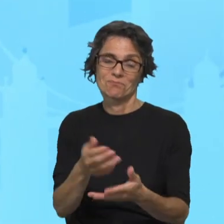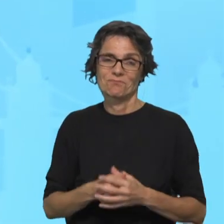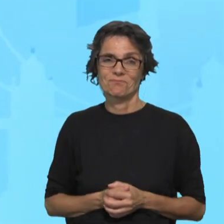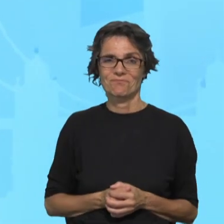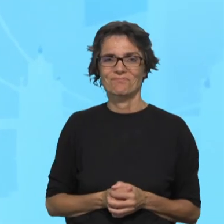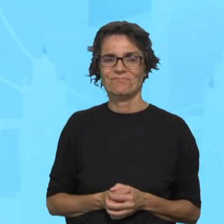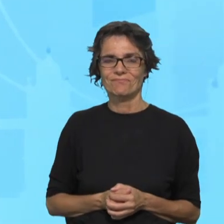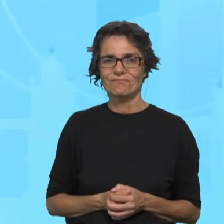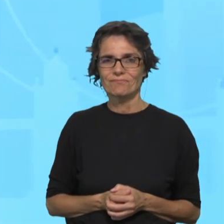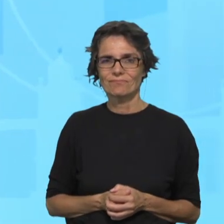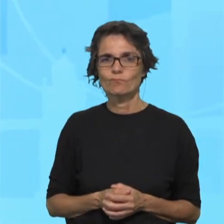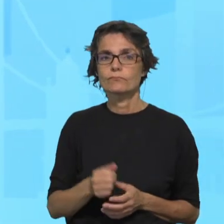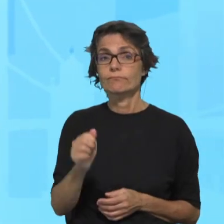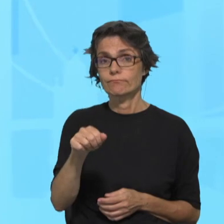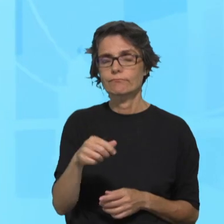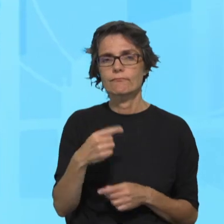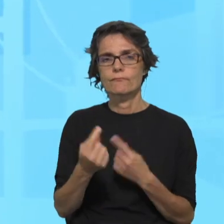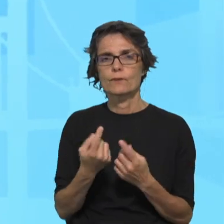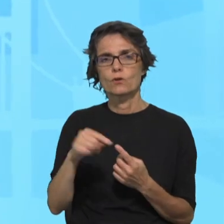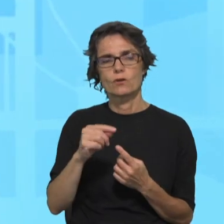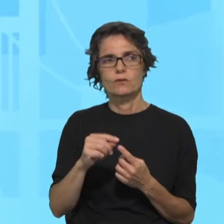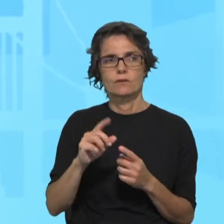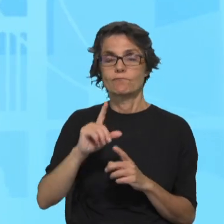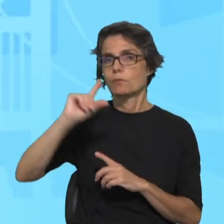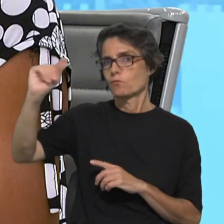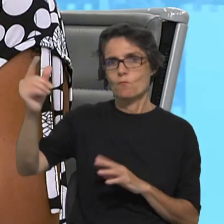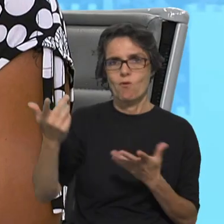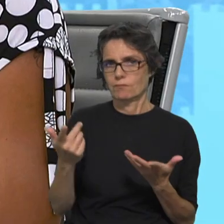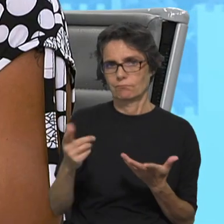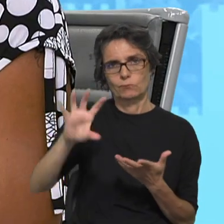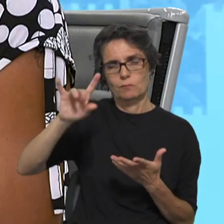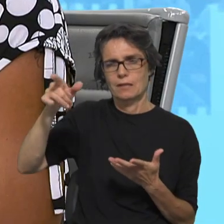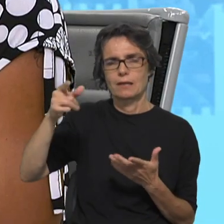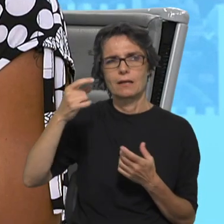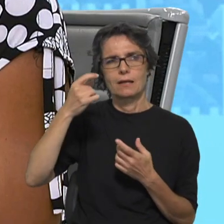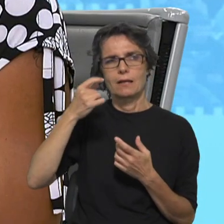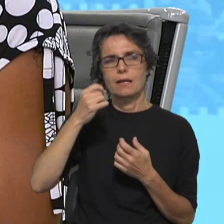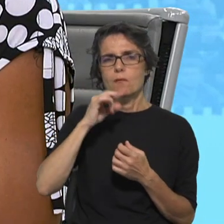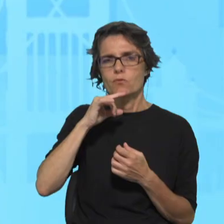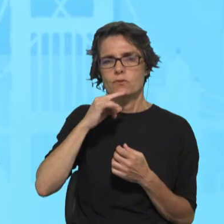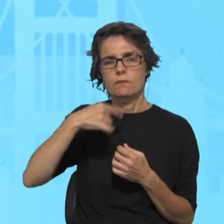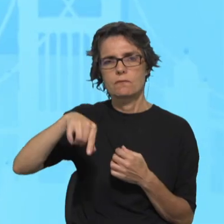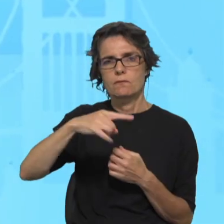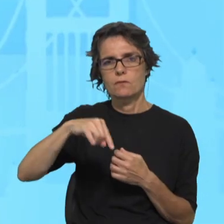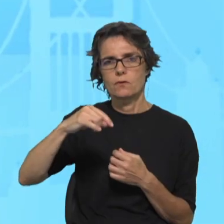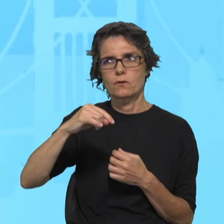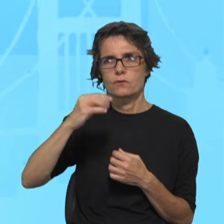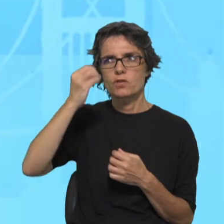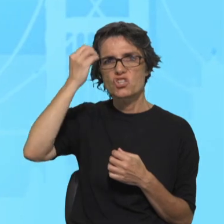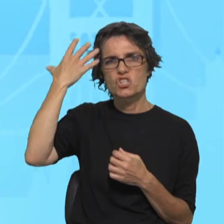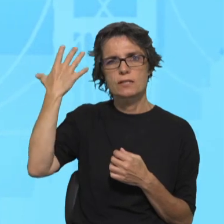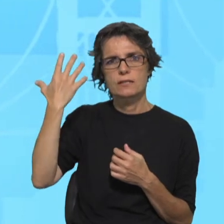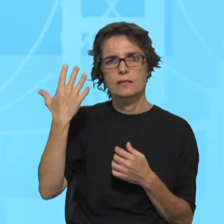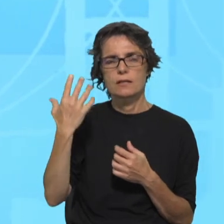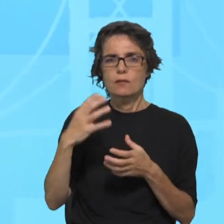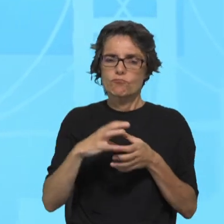um apagamento daquilo que somos, não é? Quando se parte já não se guarda tanto aquela ligação às raízes,